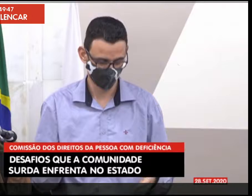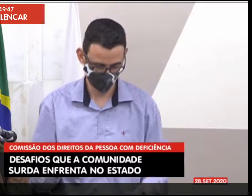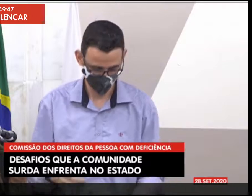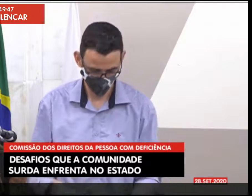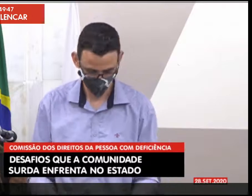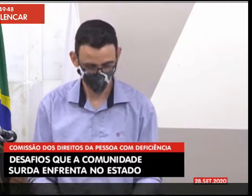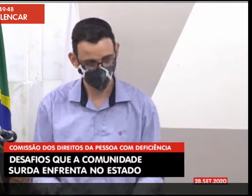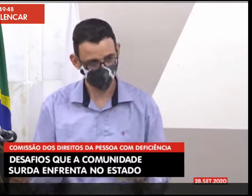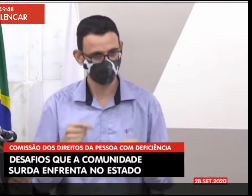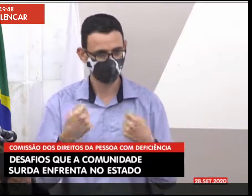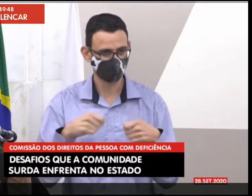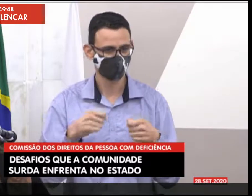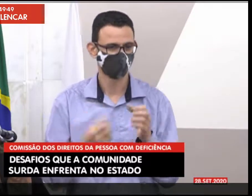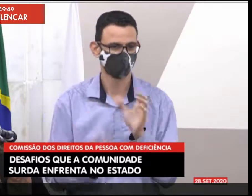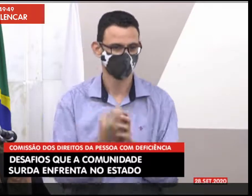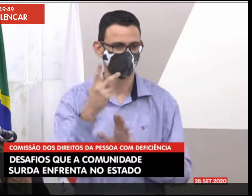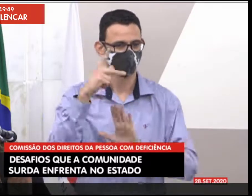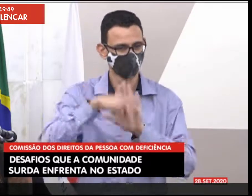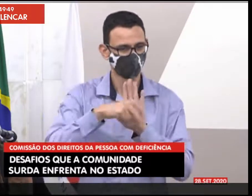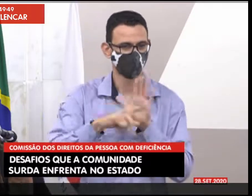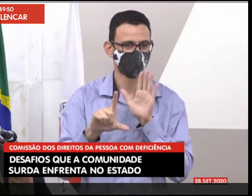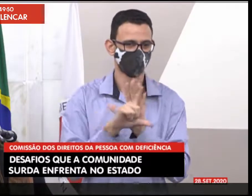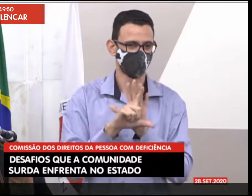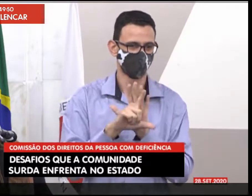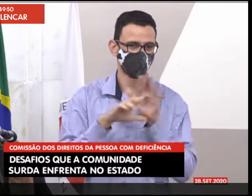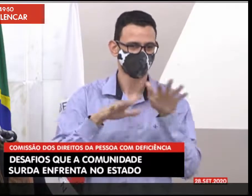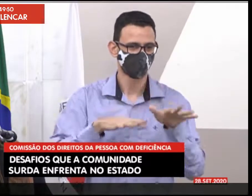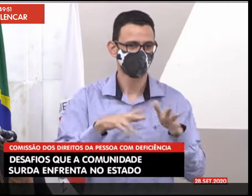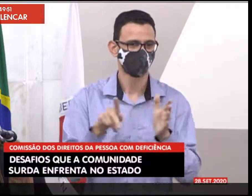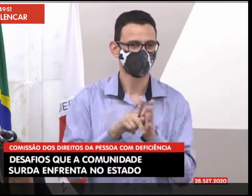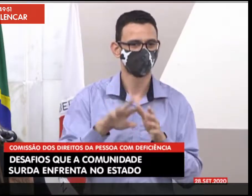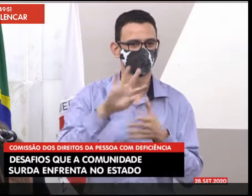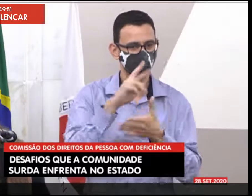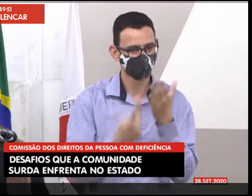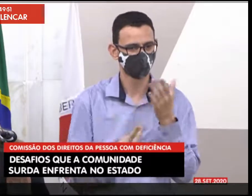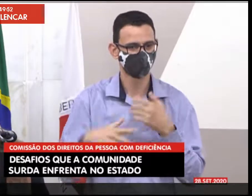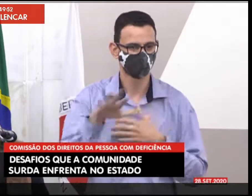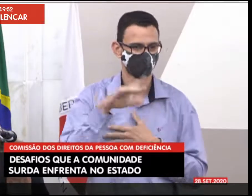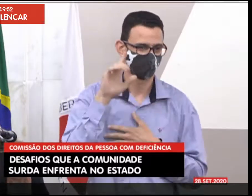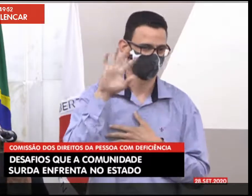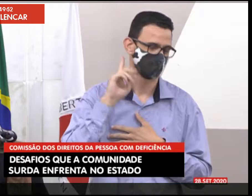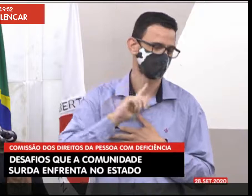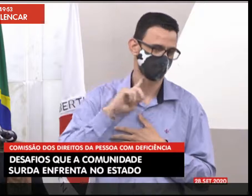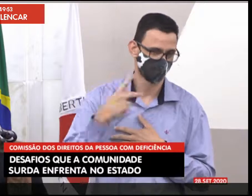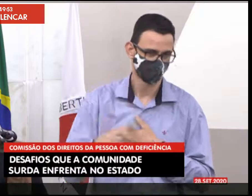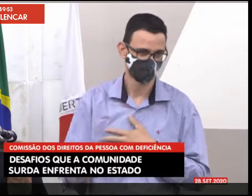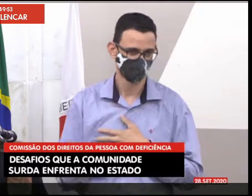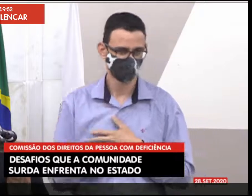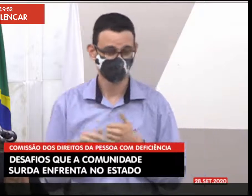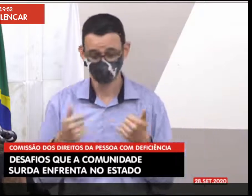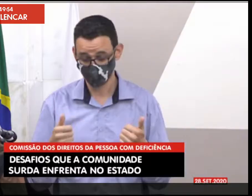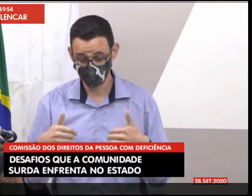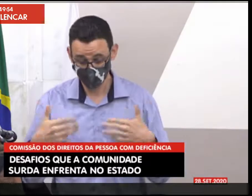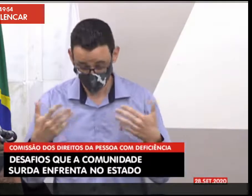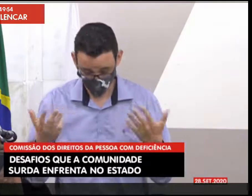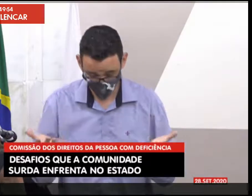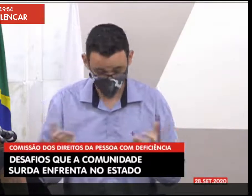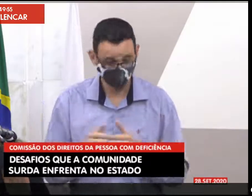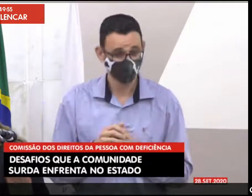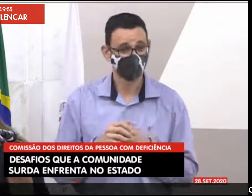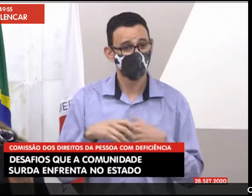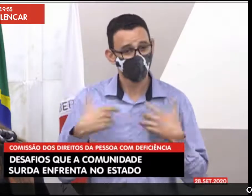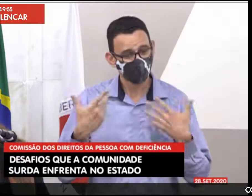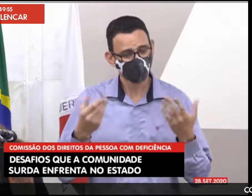Mas falta também o movimento em relação aos próprios surdos, o movimento dos surdos aqui em Minas Gerais.